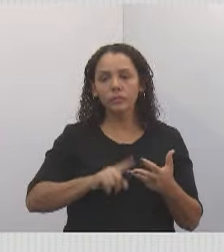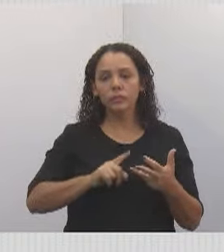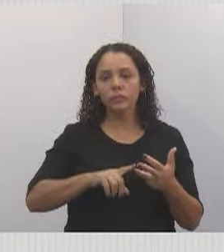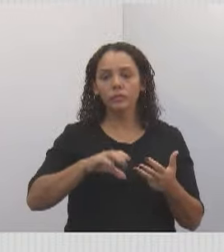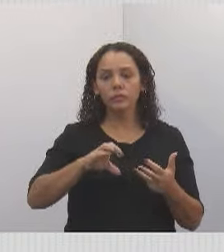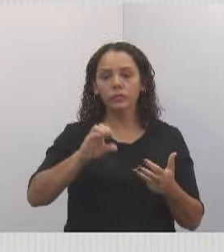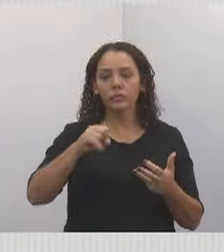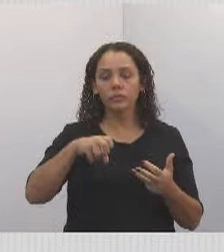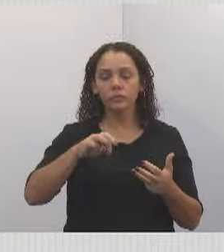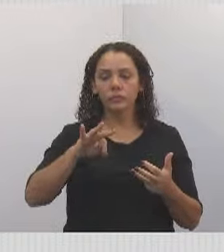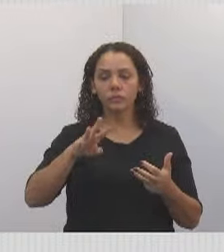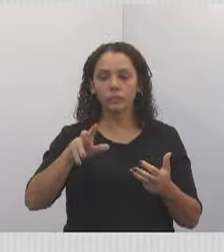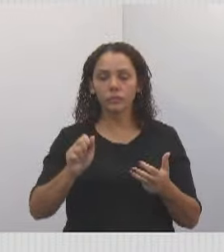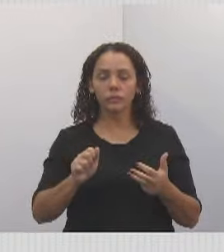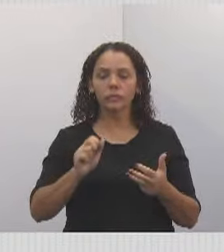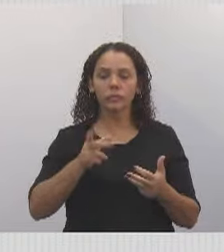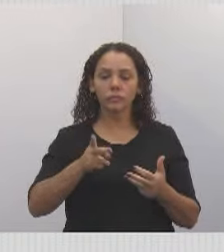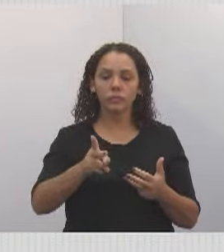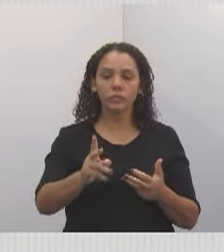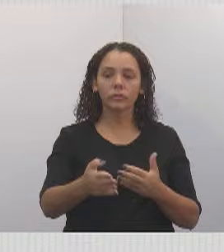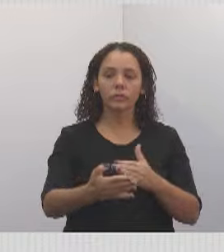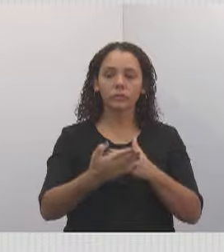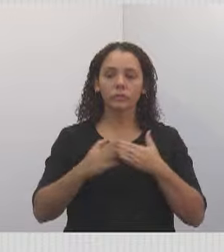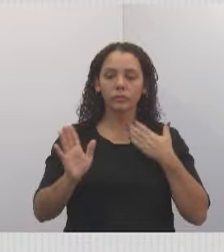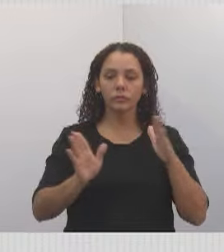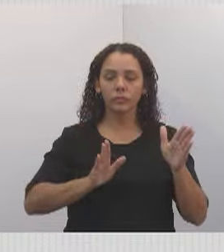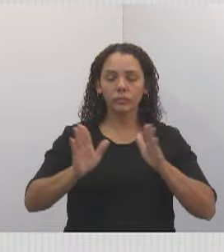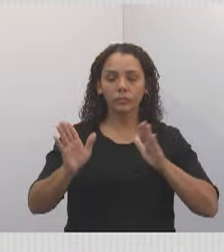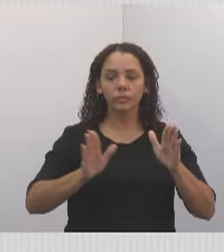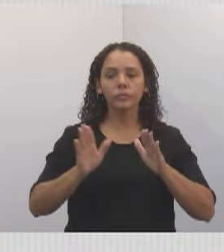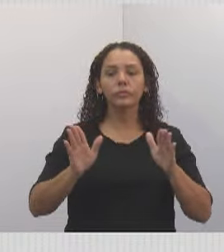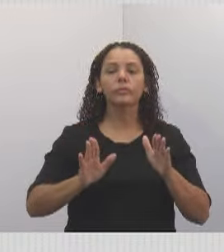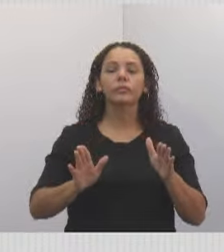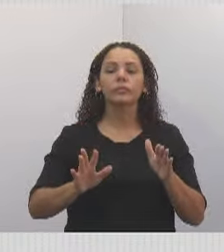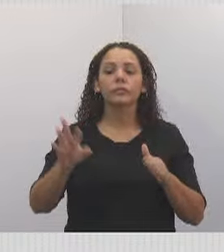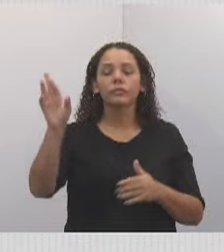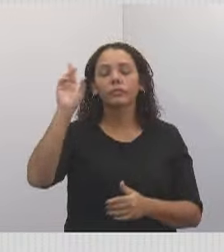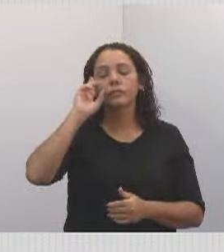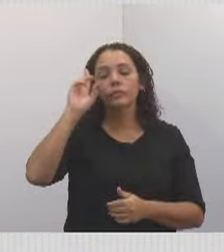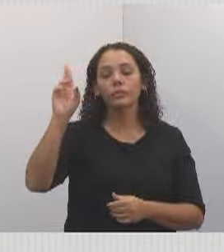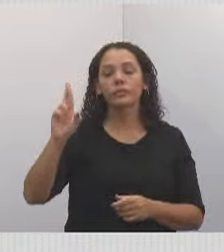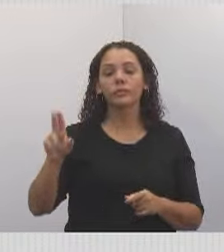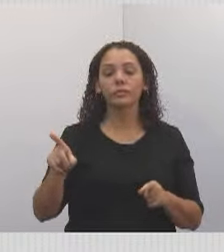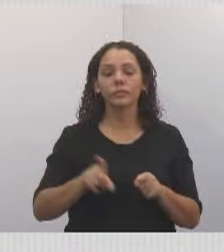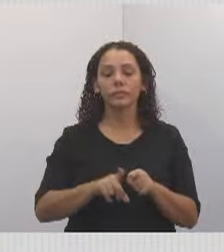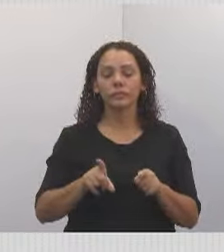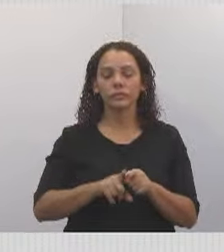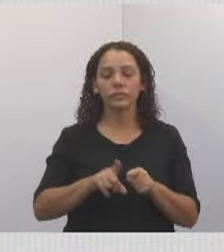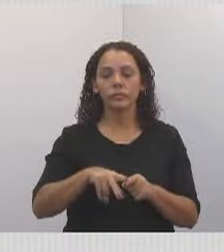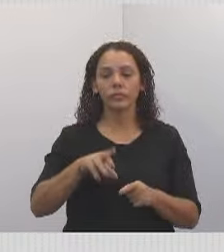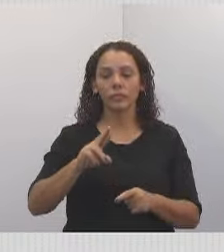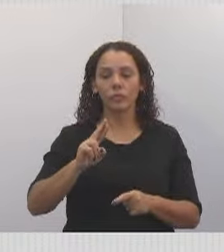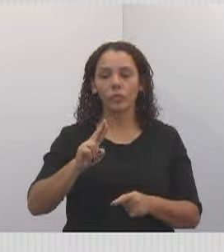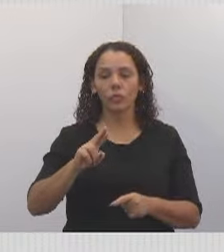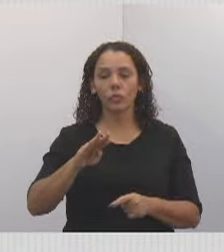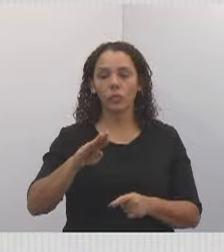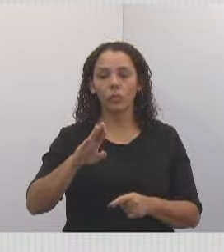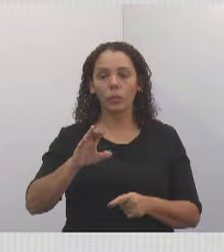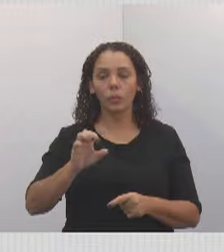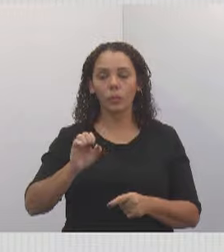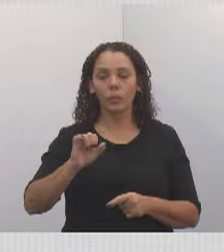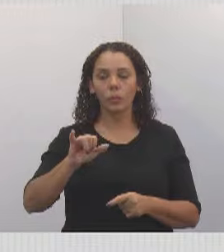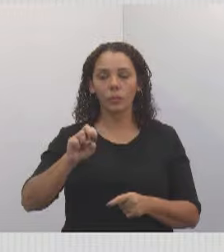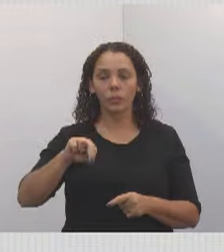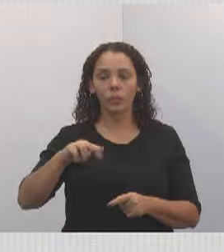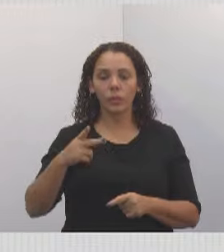está aí, que colabora sempre com o meu mandato, aí o senhor Rubinho, que também,